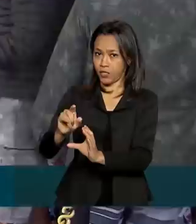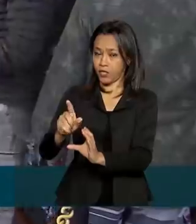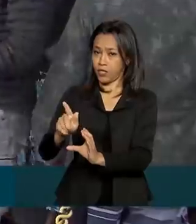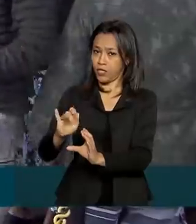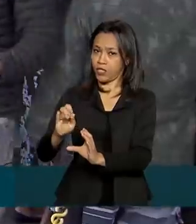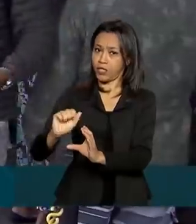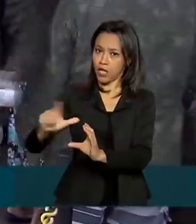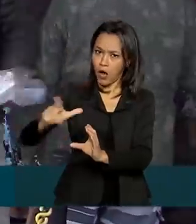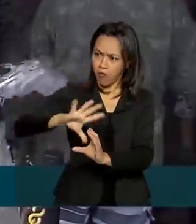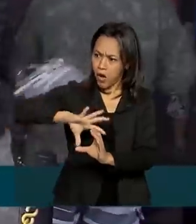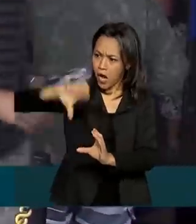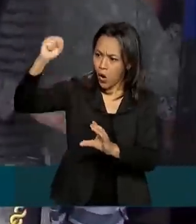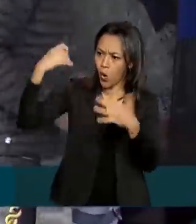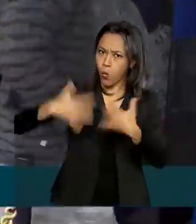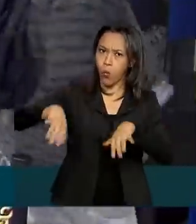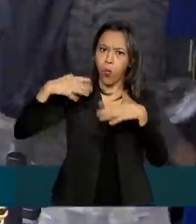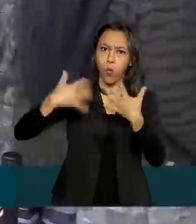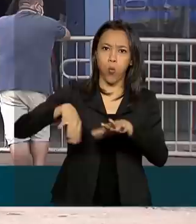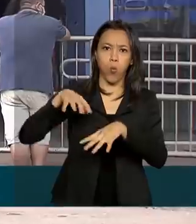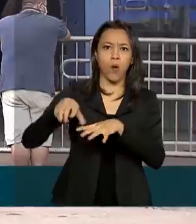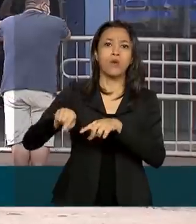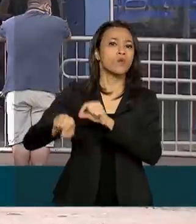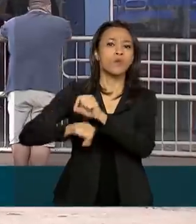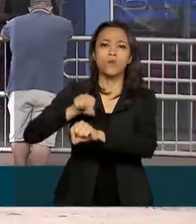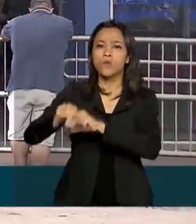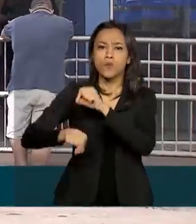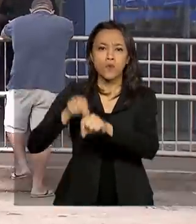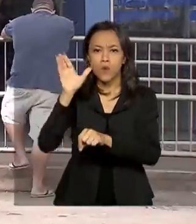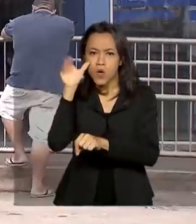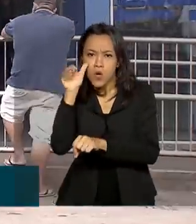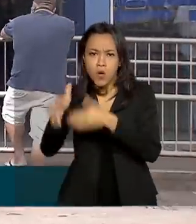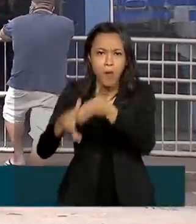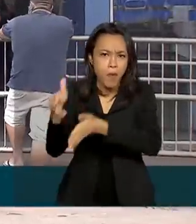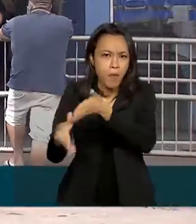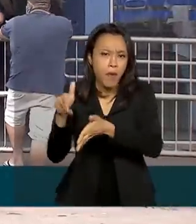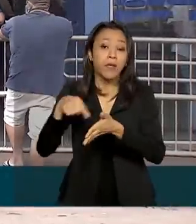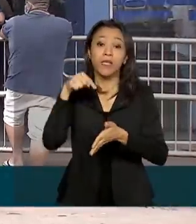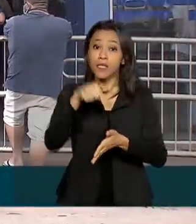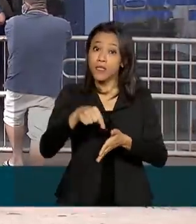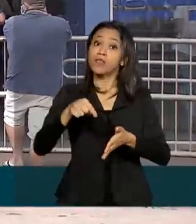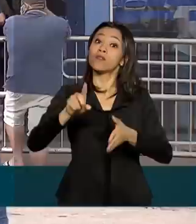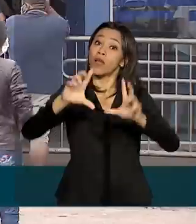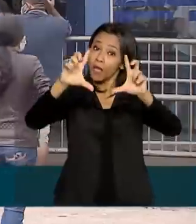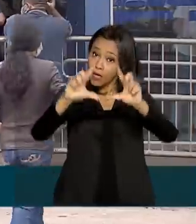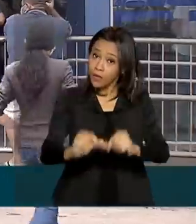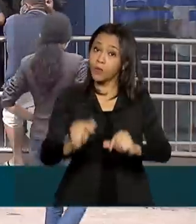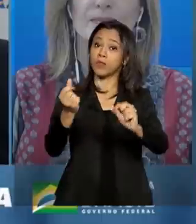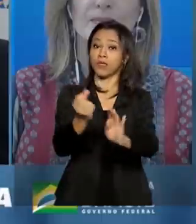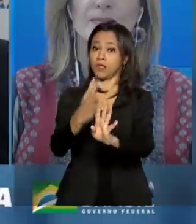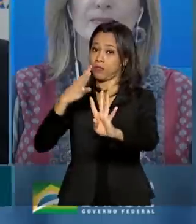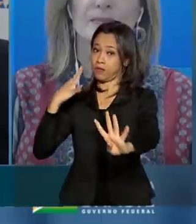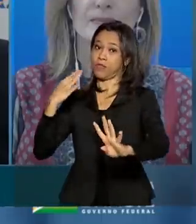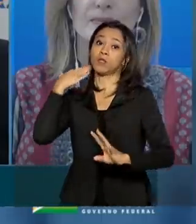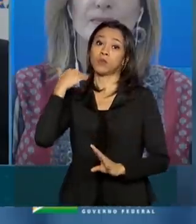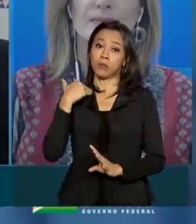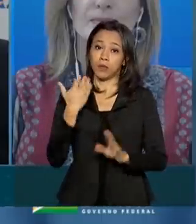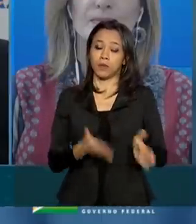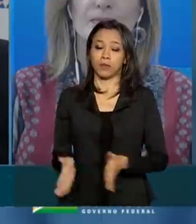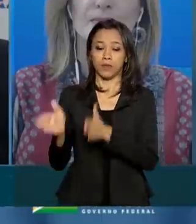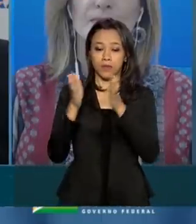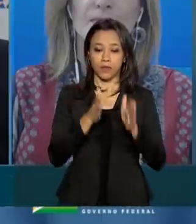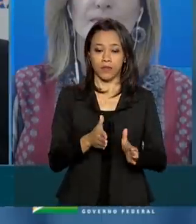registrou recorde de movimentações online, o que tem resultado na diminuição das filas nos bancos. Cada